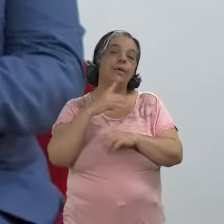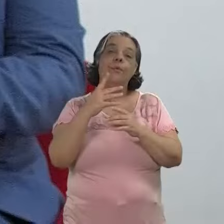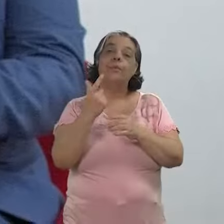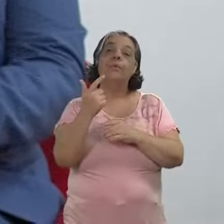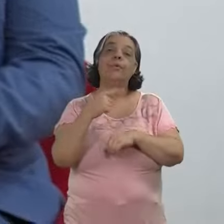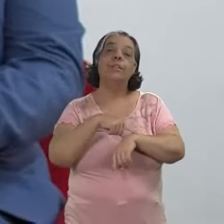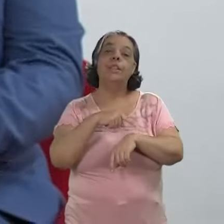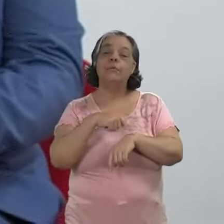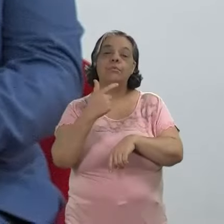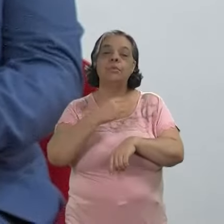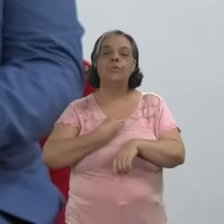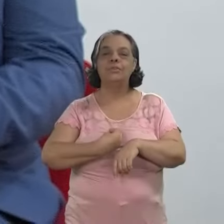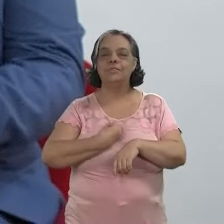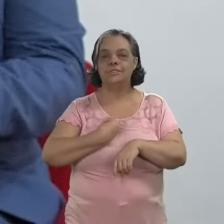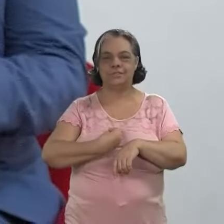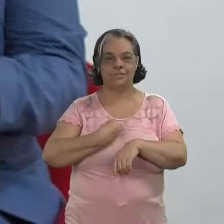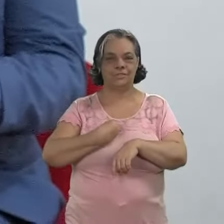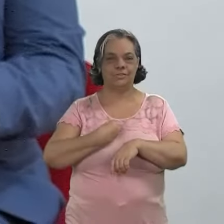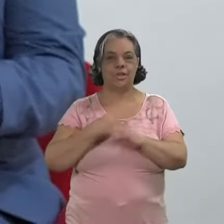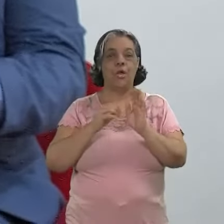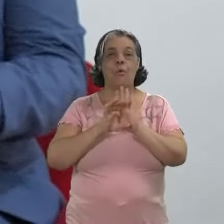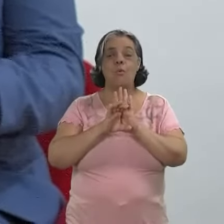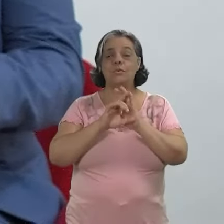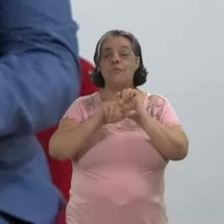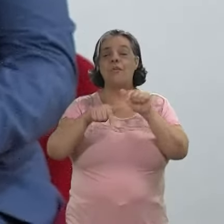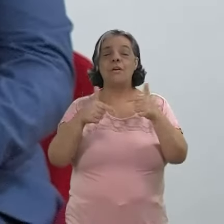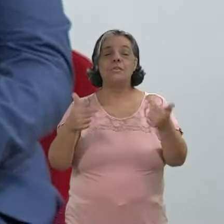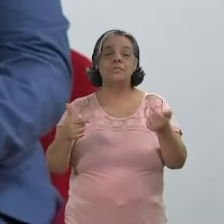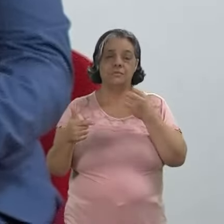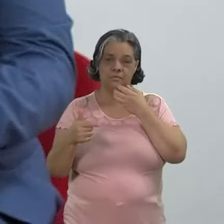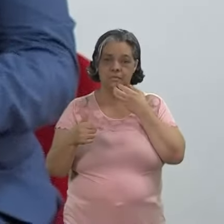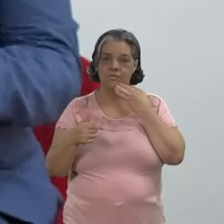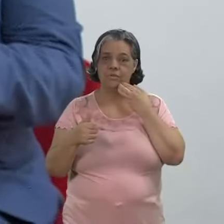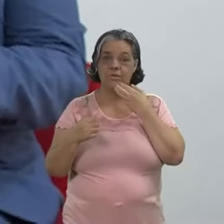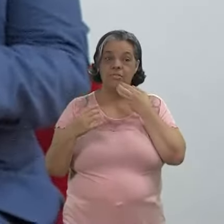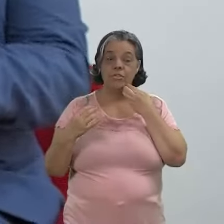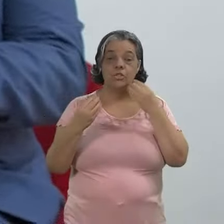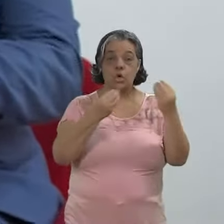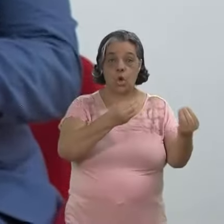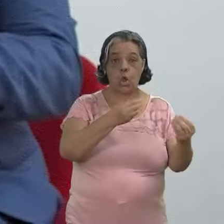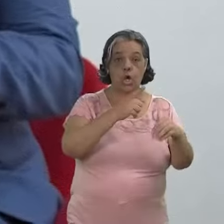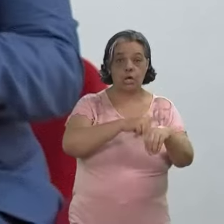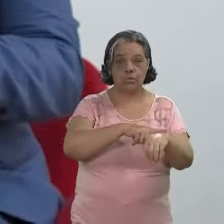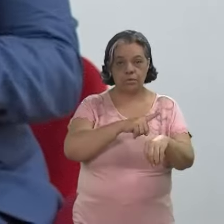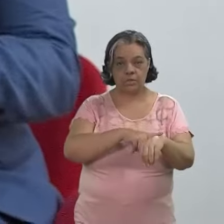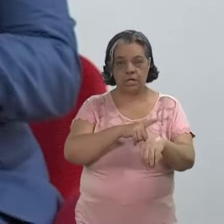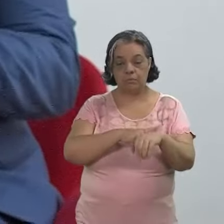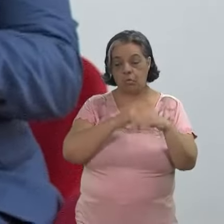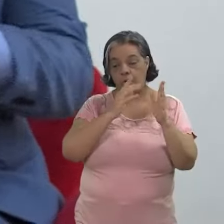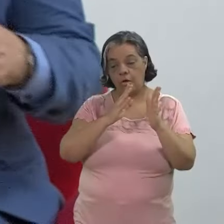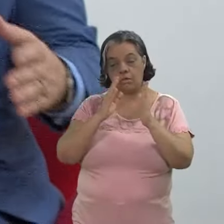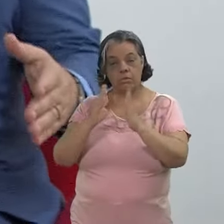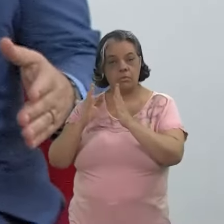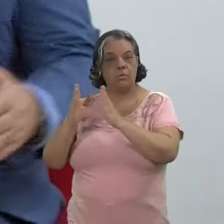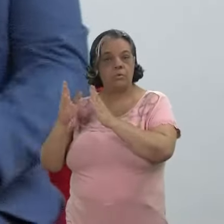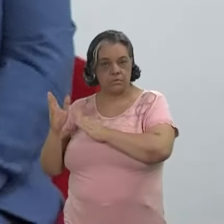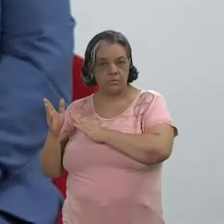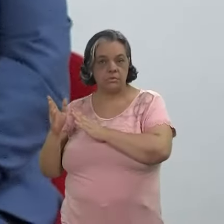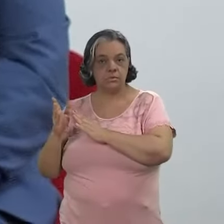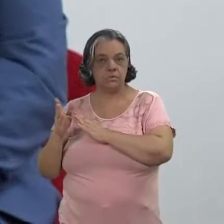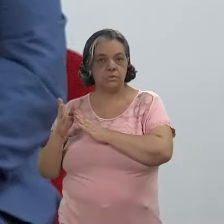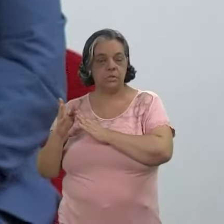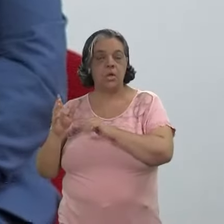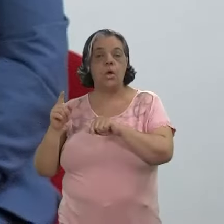O problema é que o tempo ele não existe. O tempo é um conceito também vazio que a gente atribui ao tempo, categorias, né?